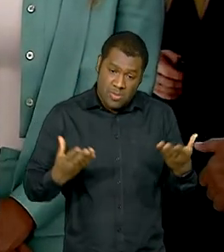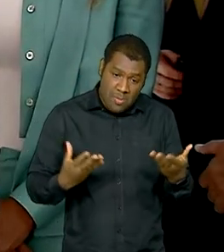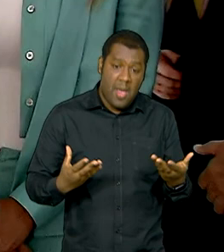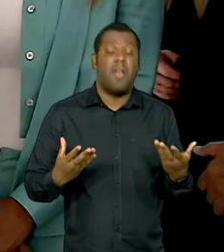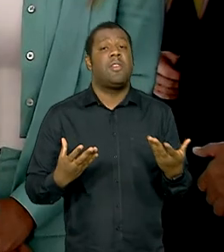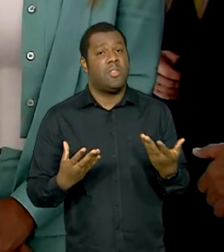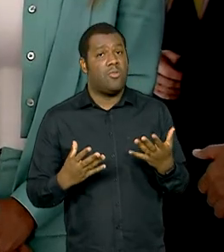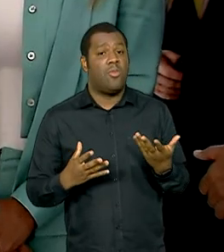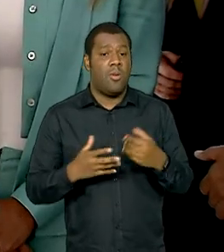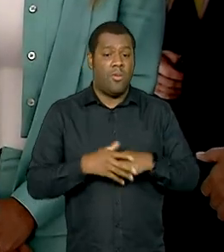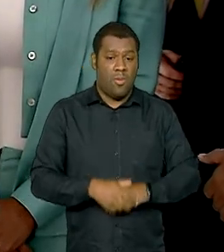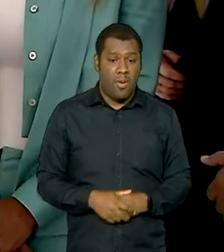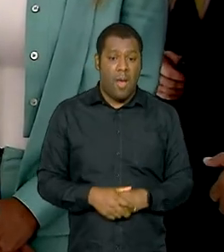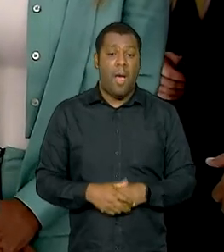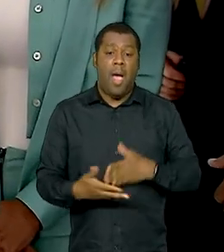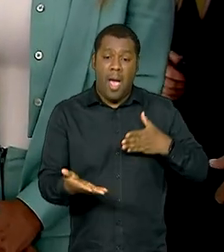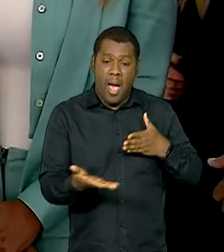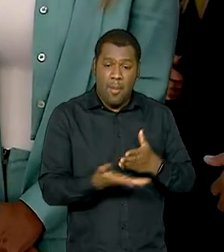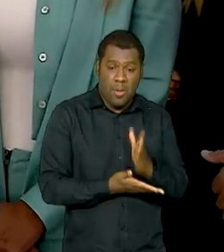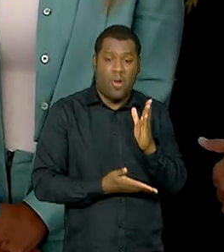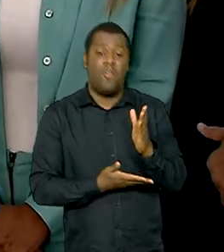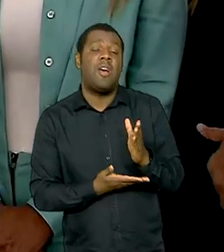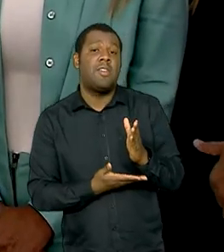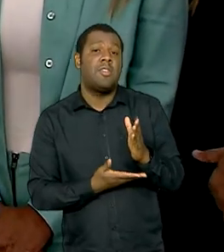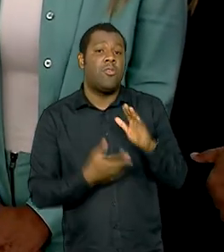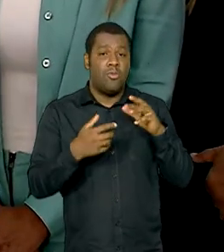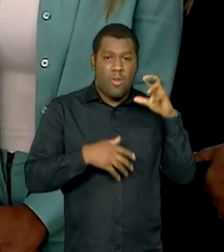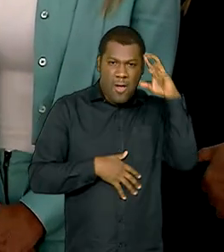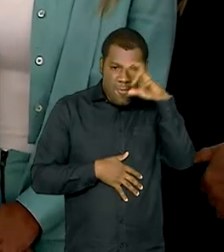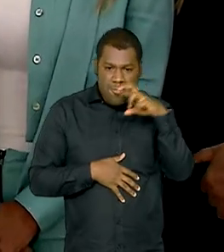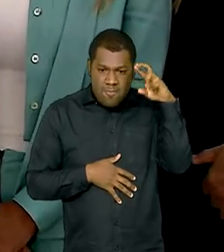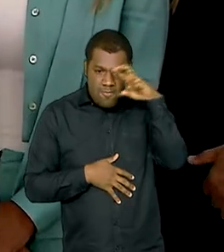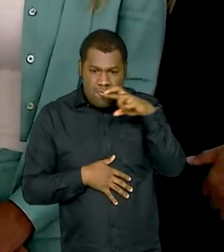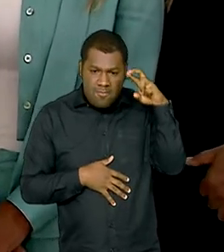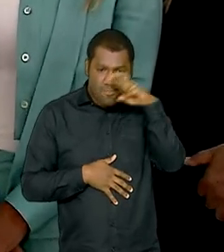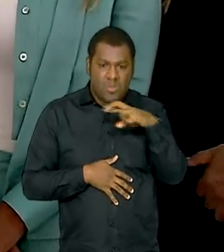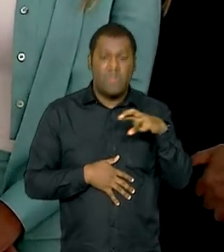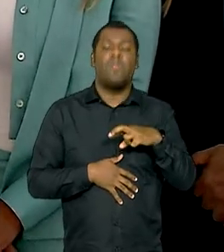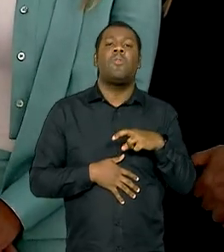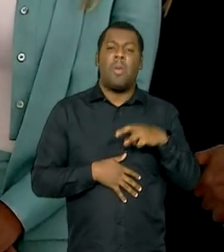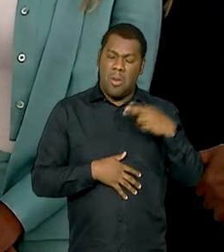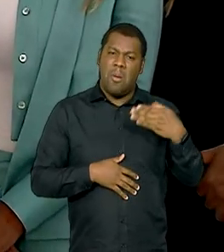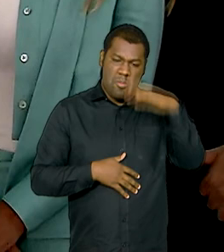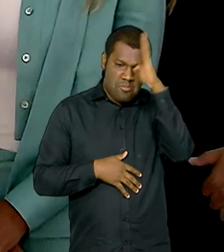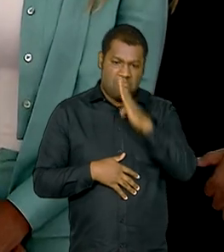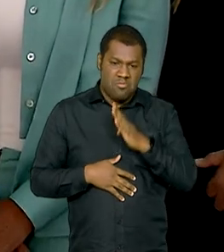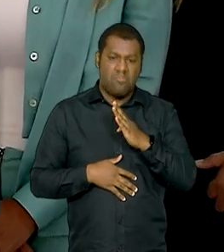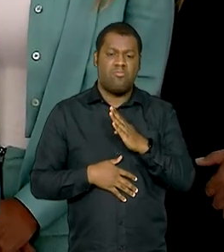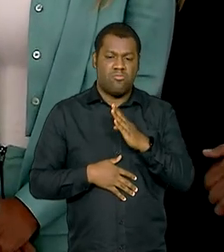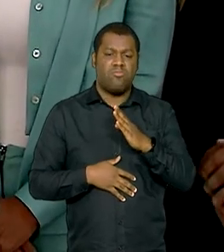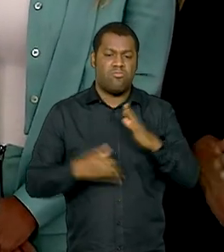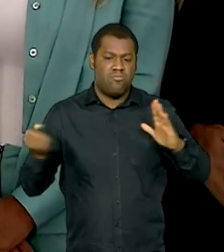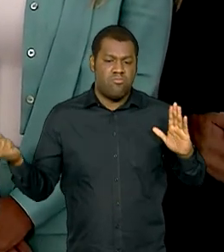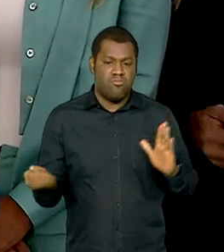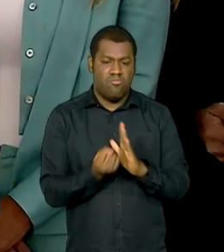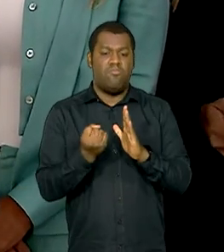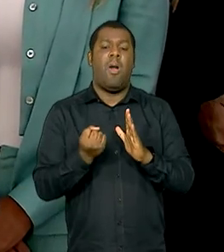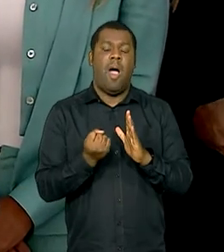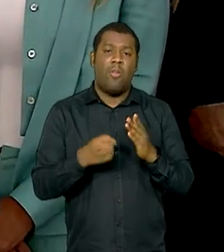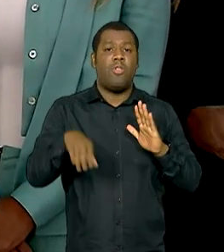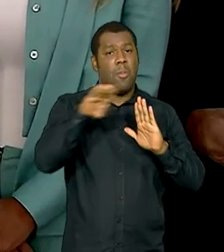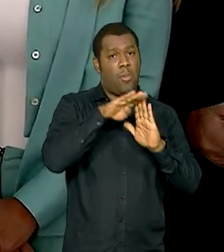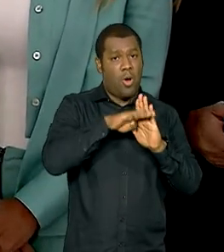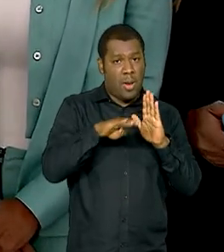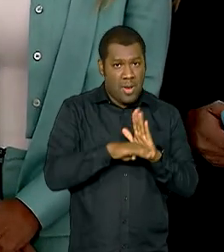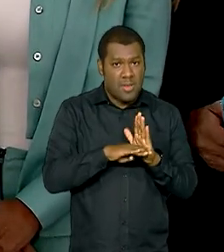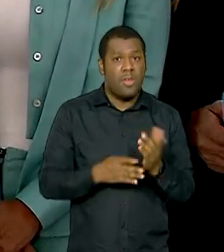sabem, depois da aprovação do chamado arcabouço fiscal, que uma vitória para o Brasil, uma agenda compartilhada do Congresso Nacional,